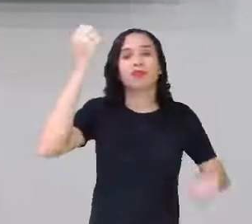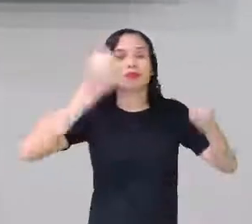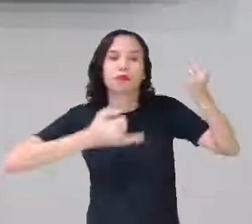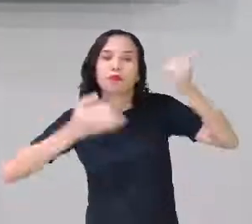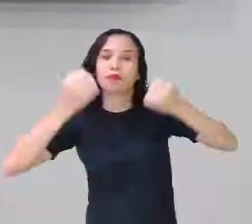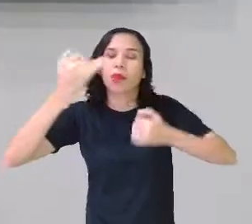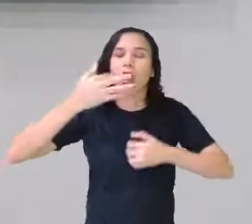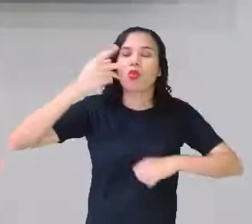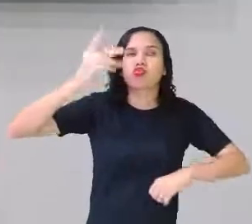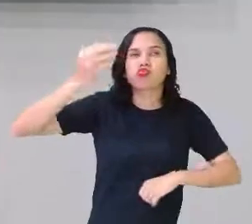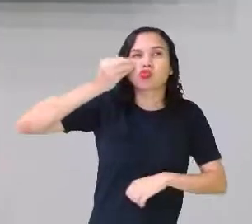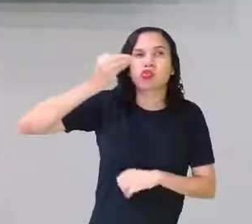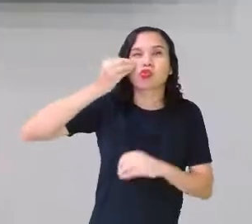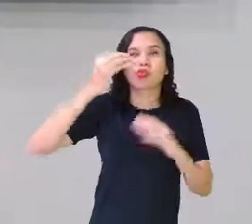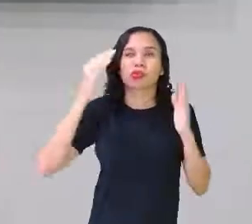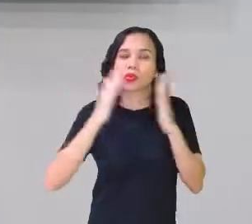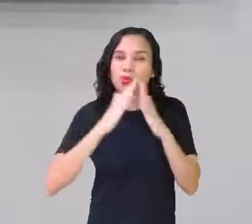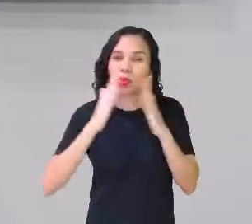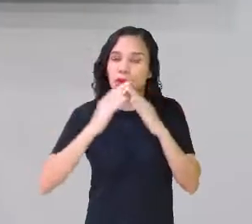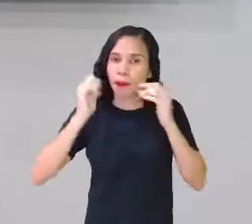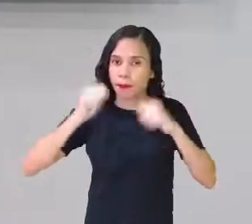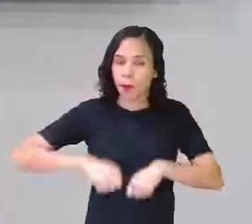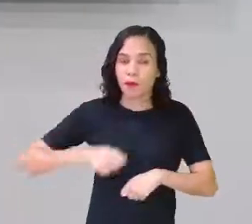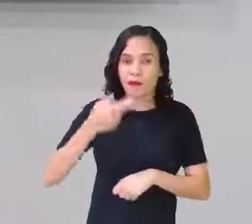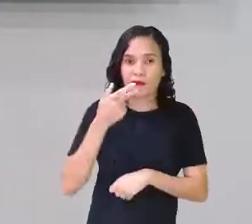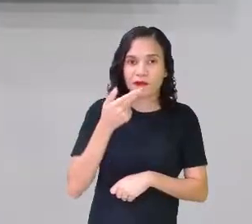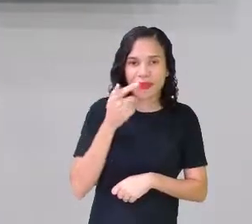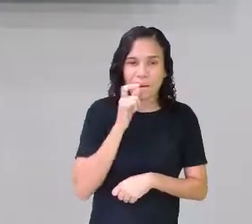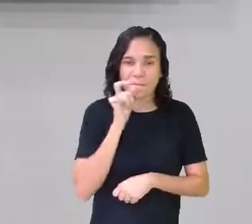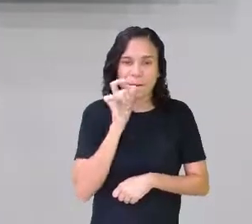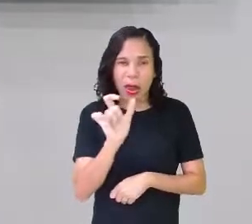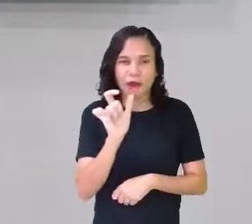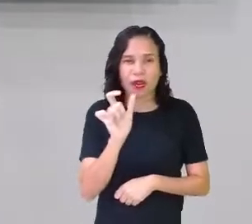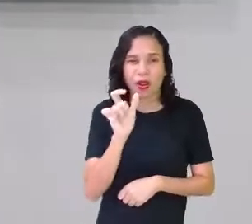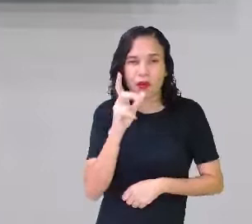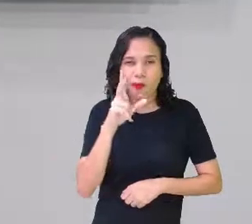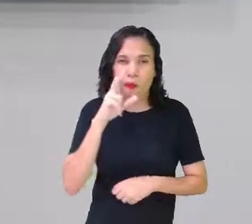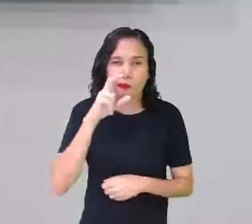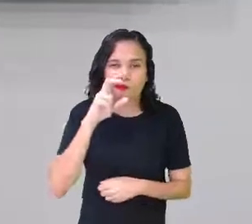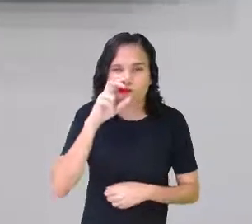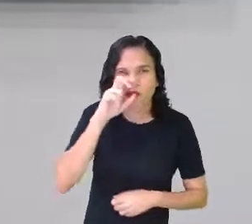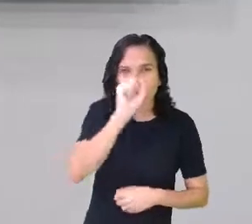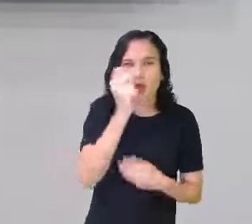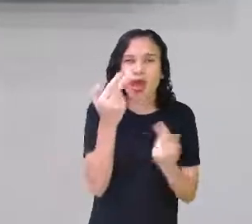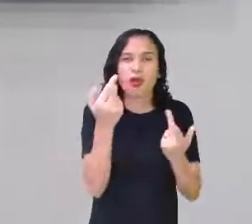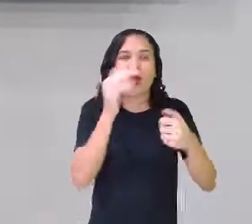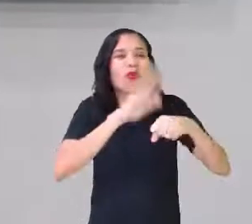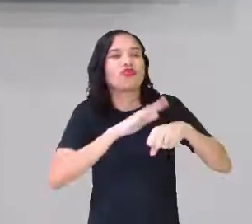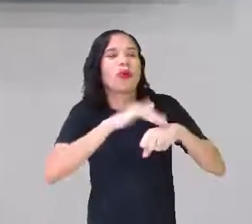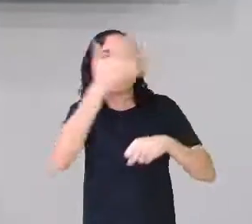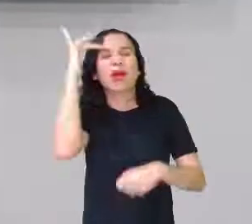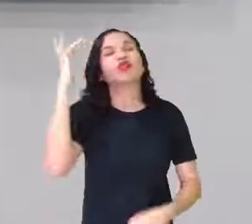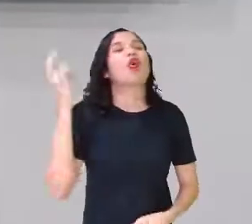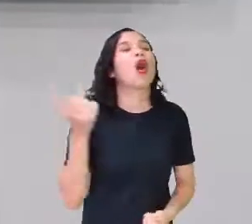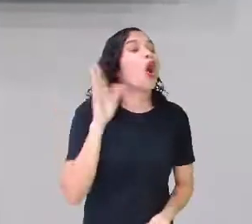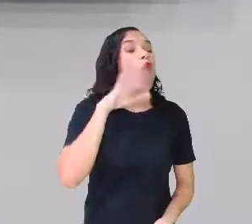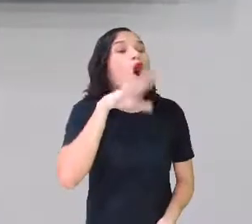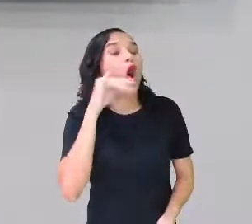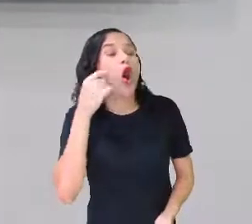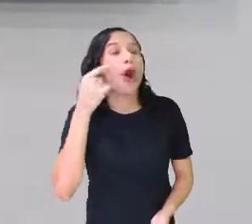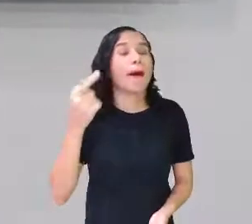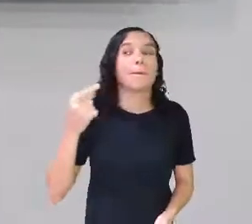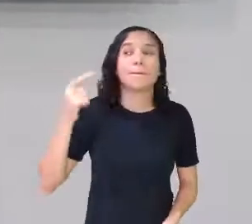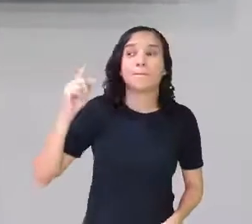testando aí na sua casa. Você pode falar as palavras, dando um pouquinho mais de ênfase, como que você vai chamando uma pessoa. E você vai